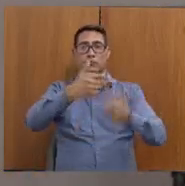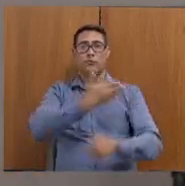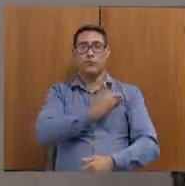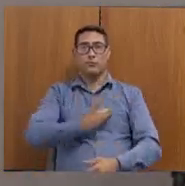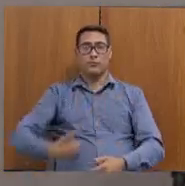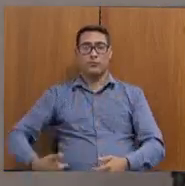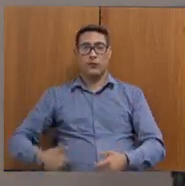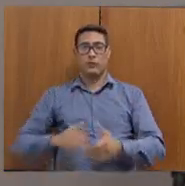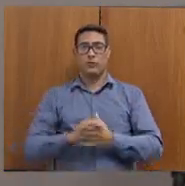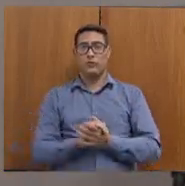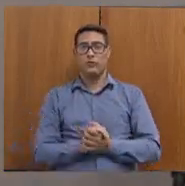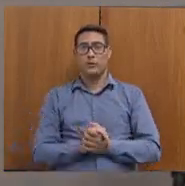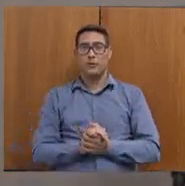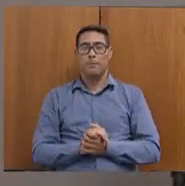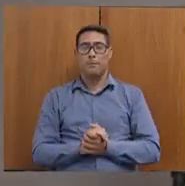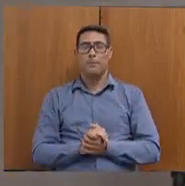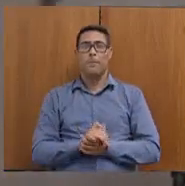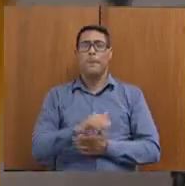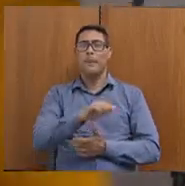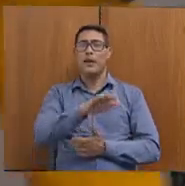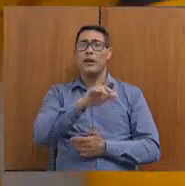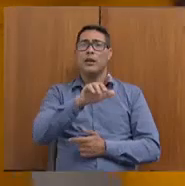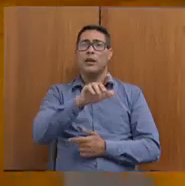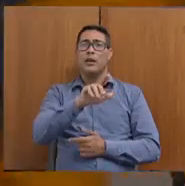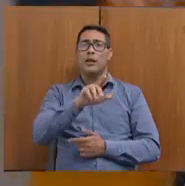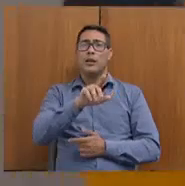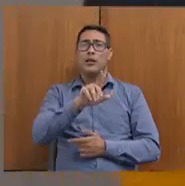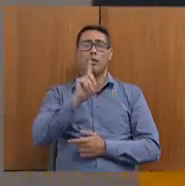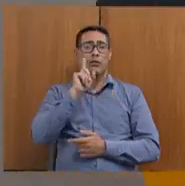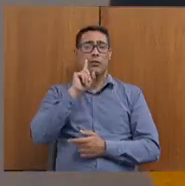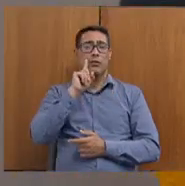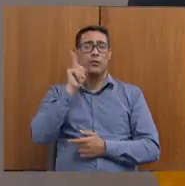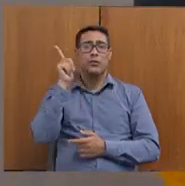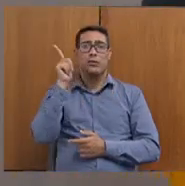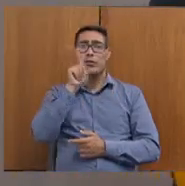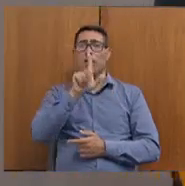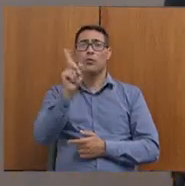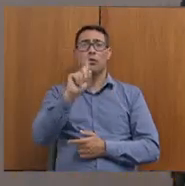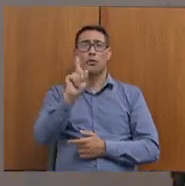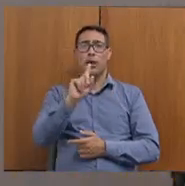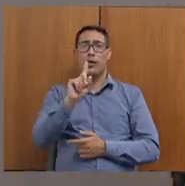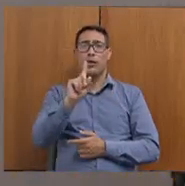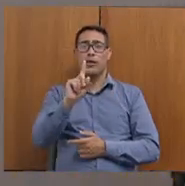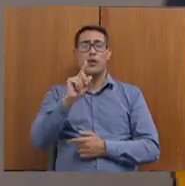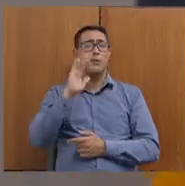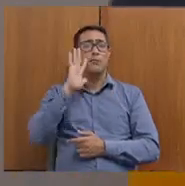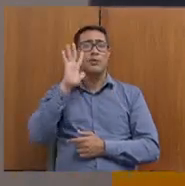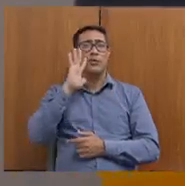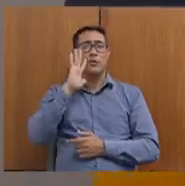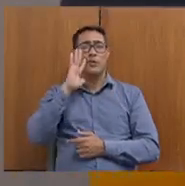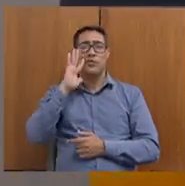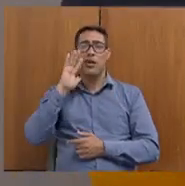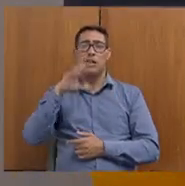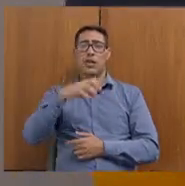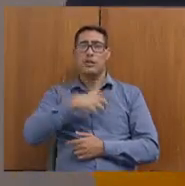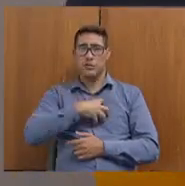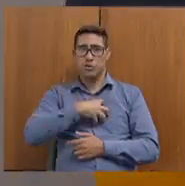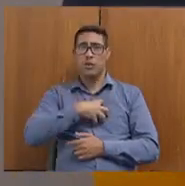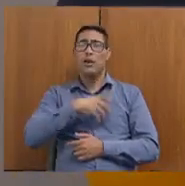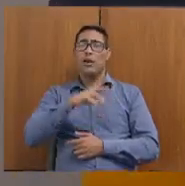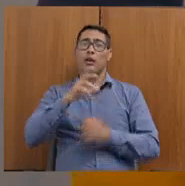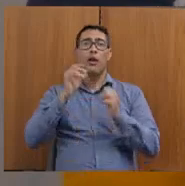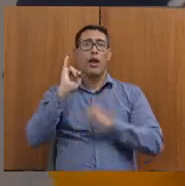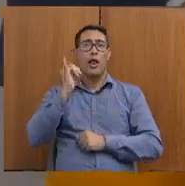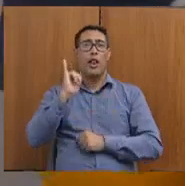Eu acho que a gente não consegue imaginar o que é isso até sentir. E eu queria relatar um fato que